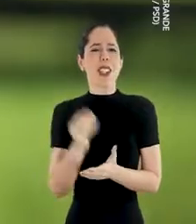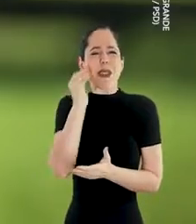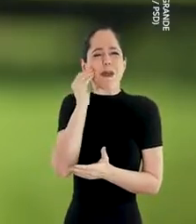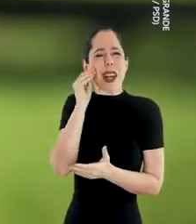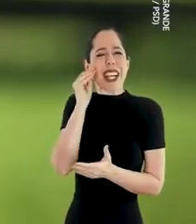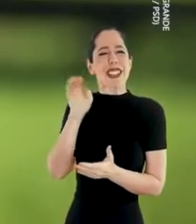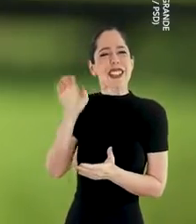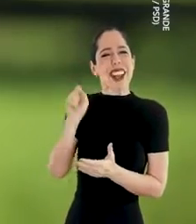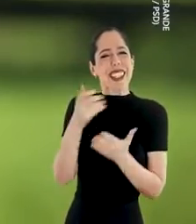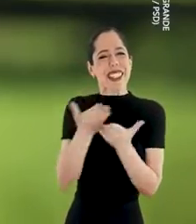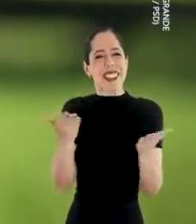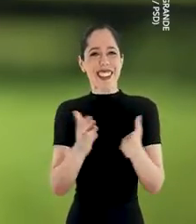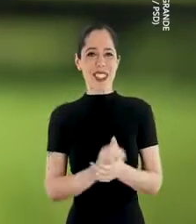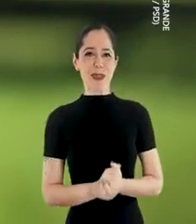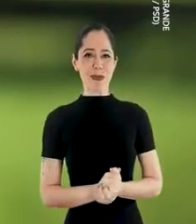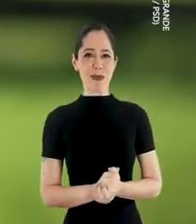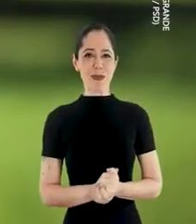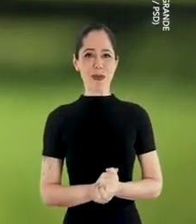Um beijo, Eduardo!